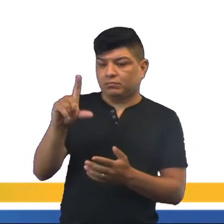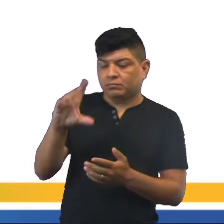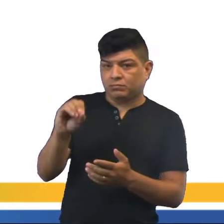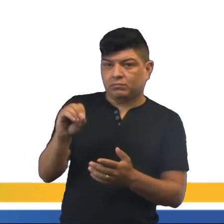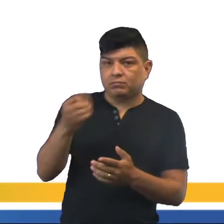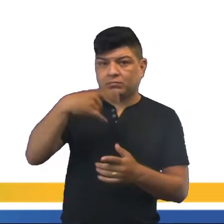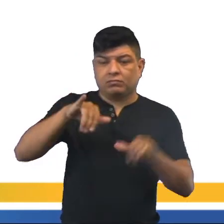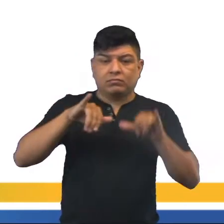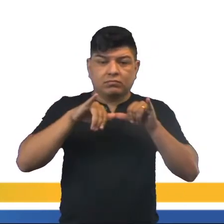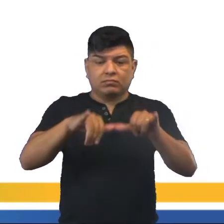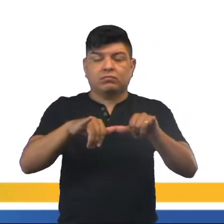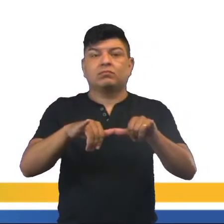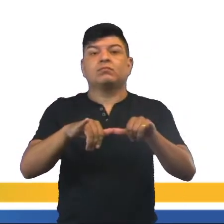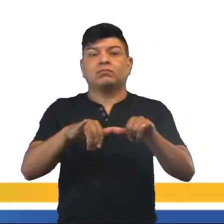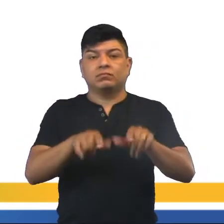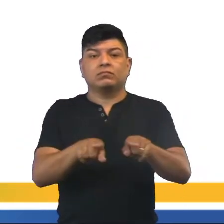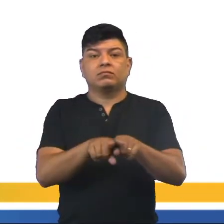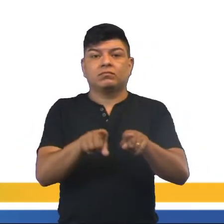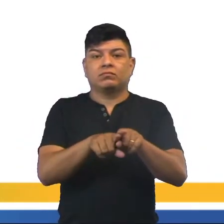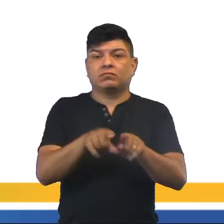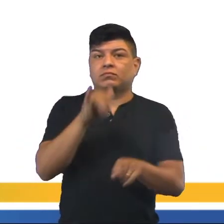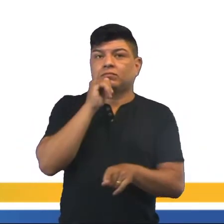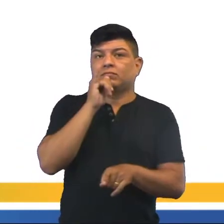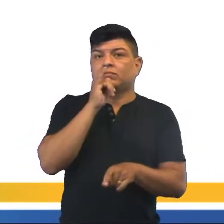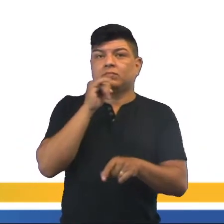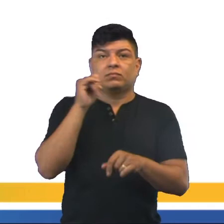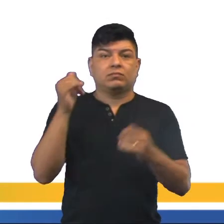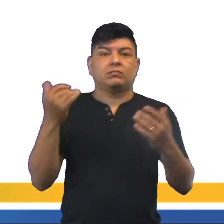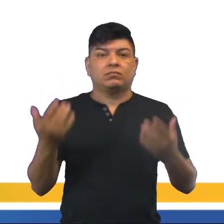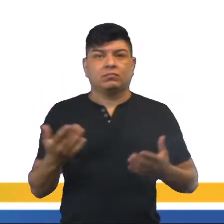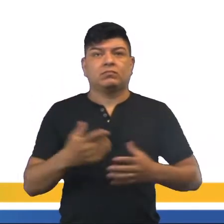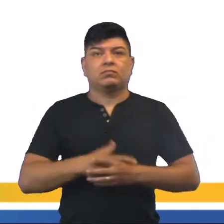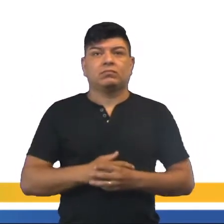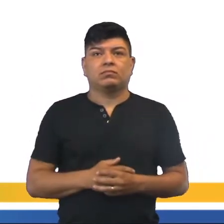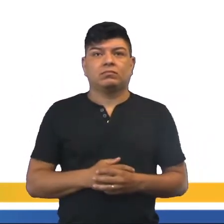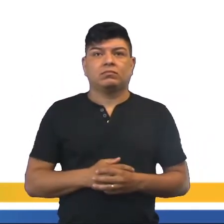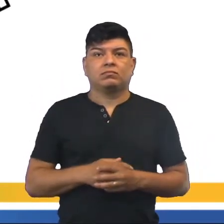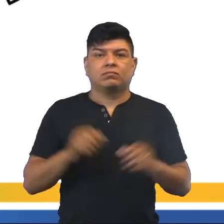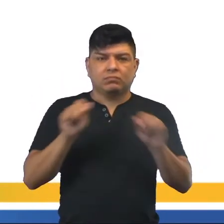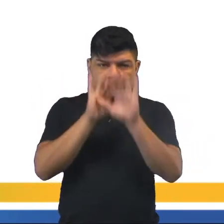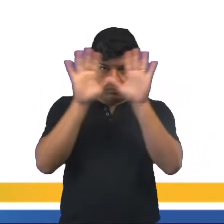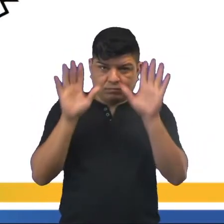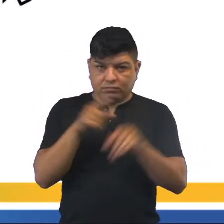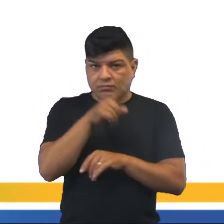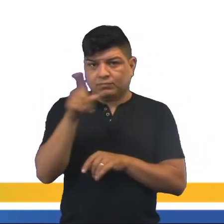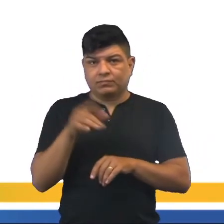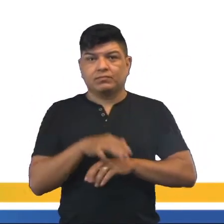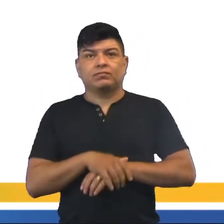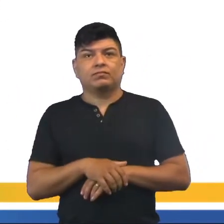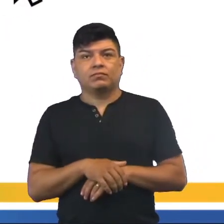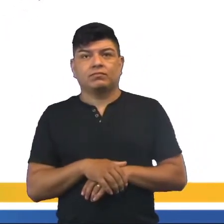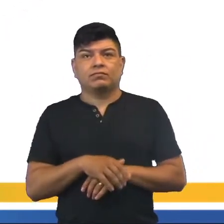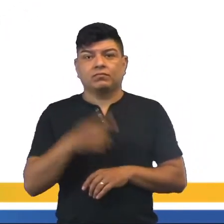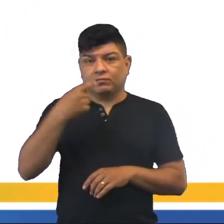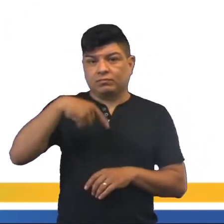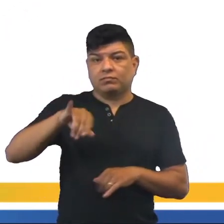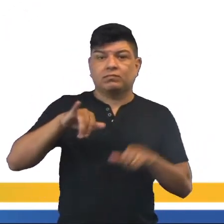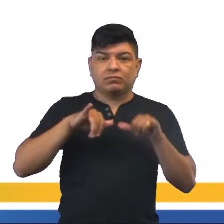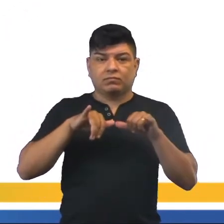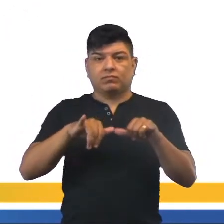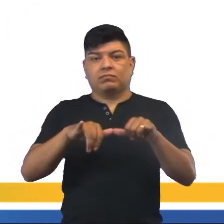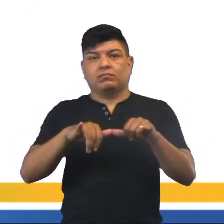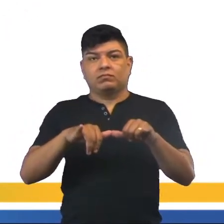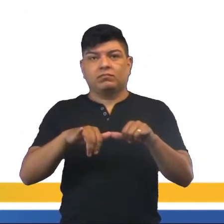no supermercado um exemplo mais claro para vocês. Se vocês que andam em supermercado,